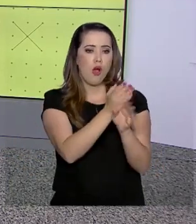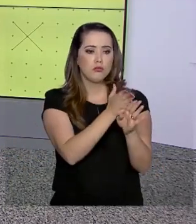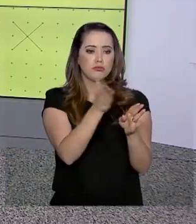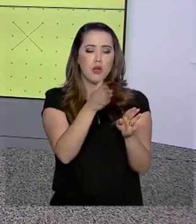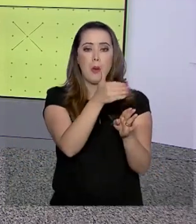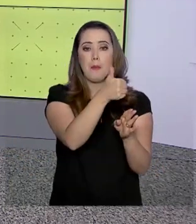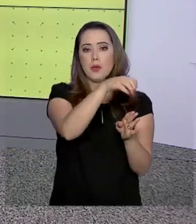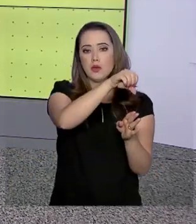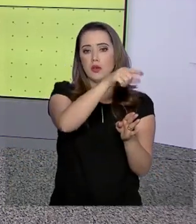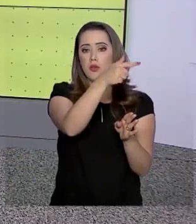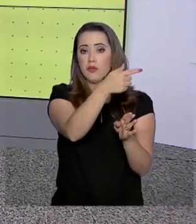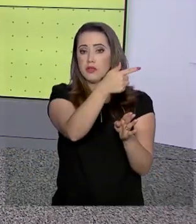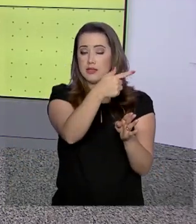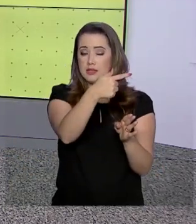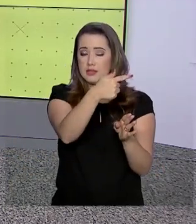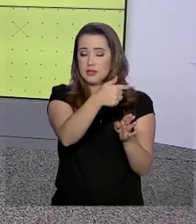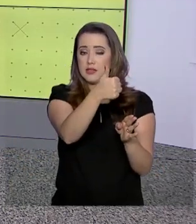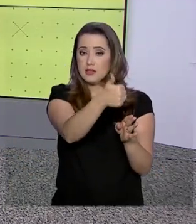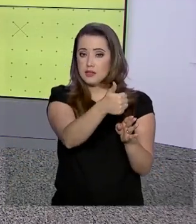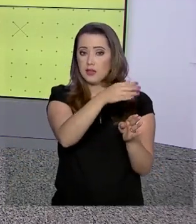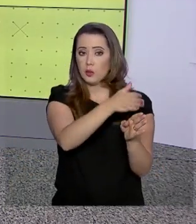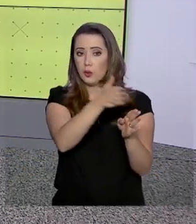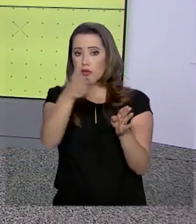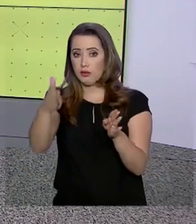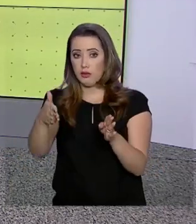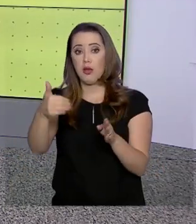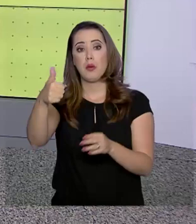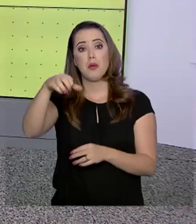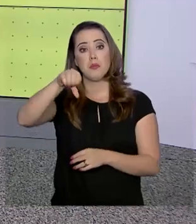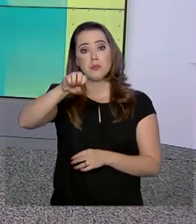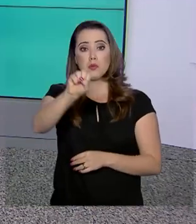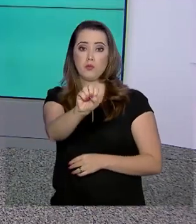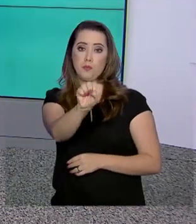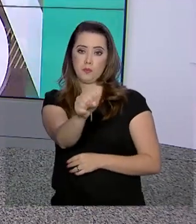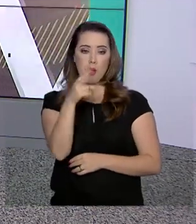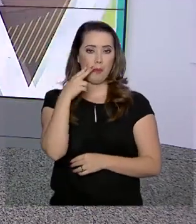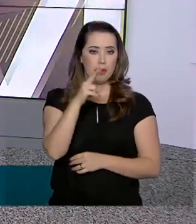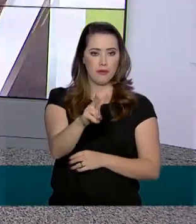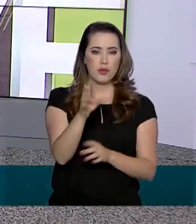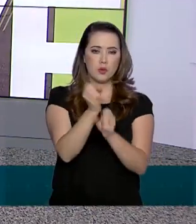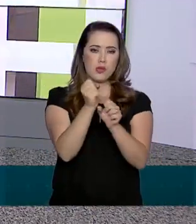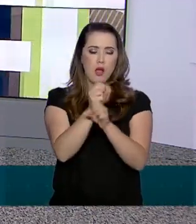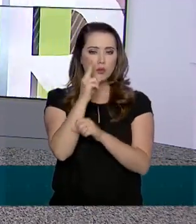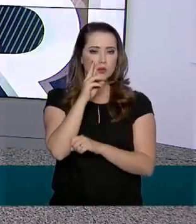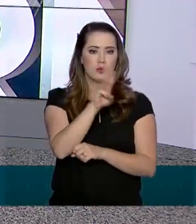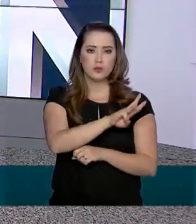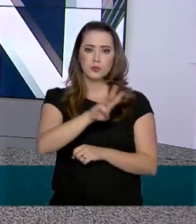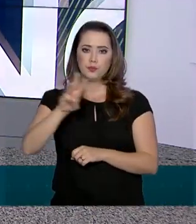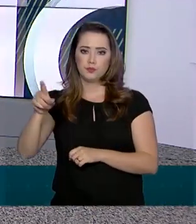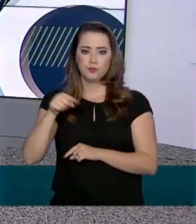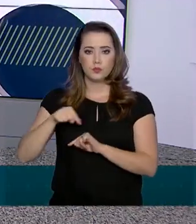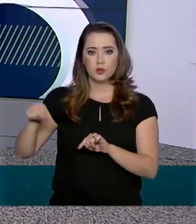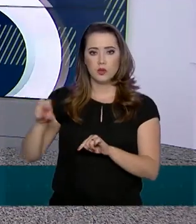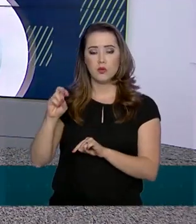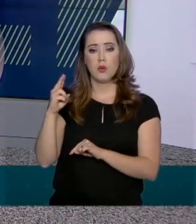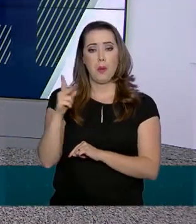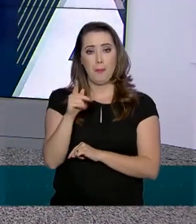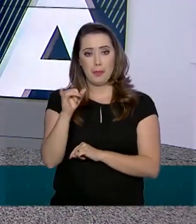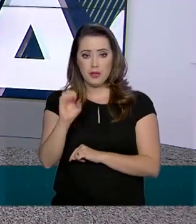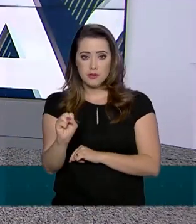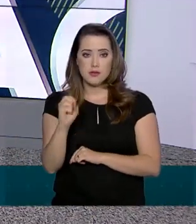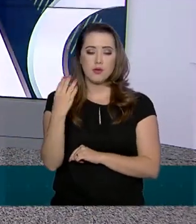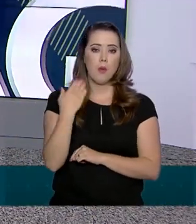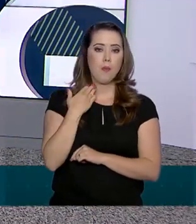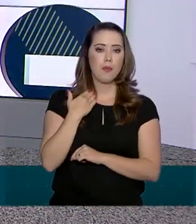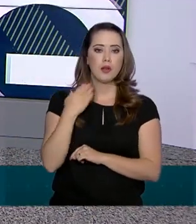de 1971 e 1988. Para consultar o saldo, basta acessar os sites da Caixa para o PIS